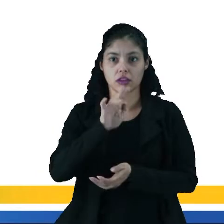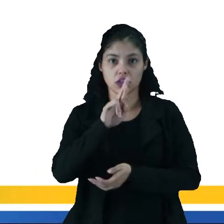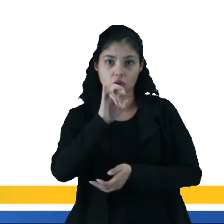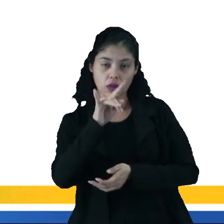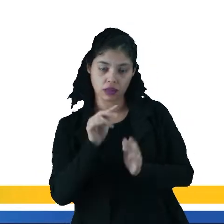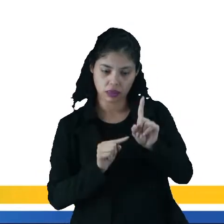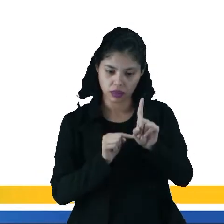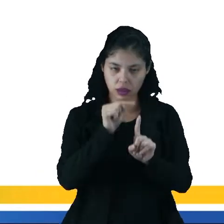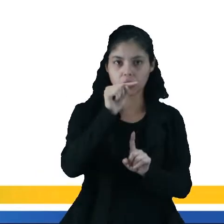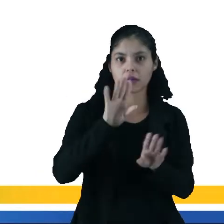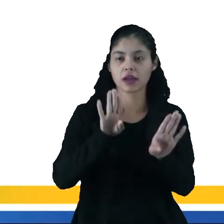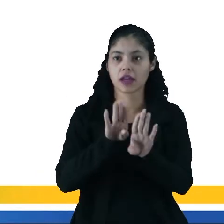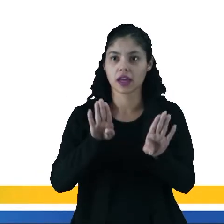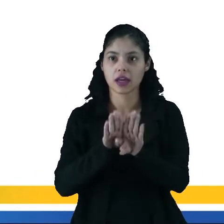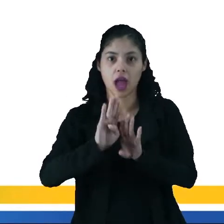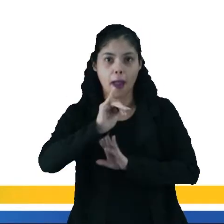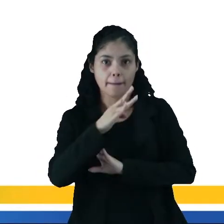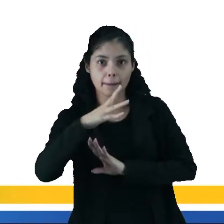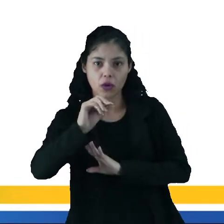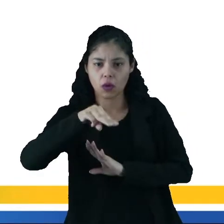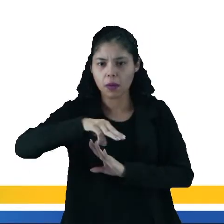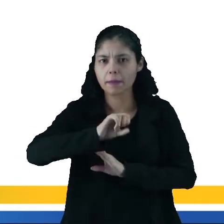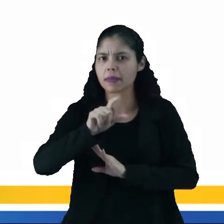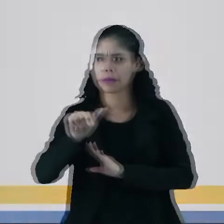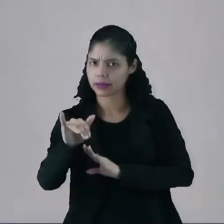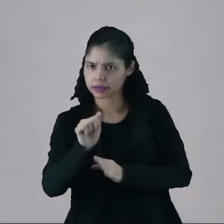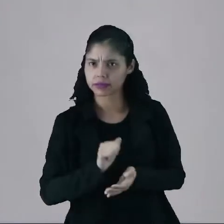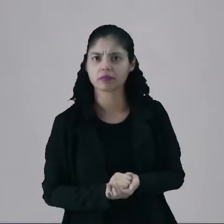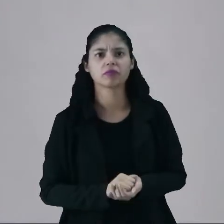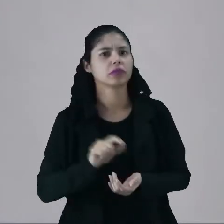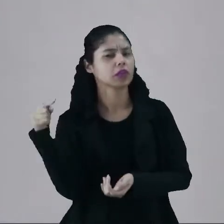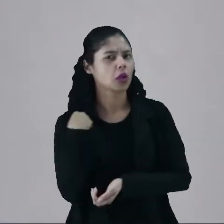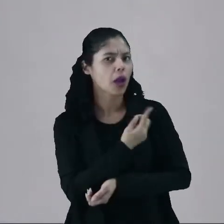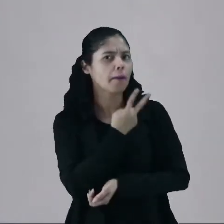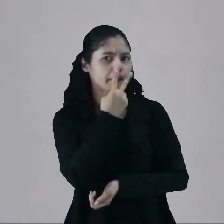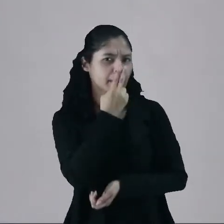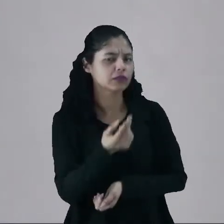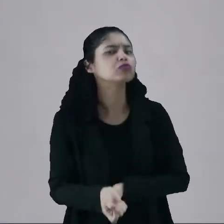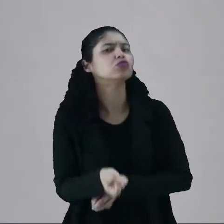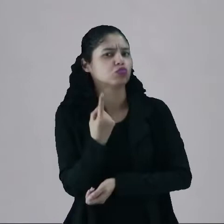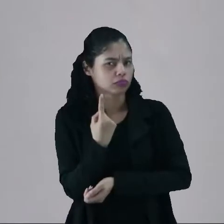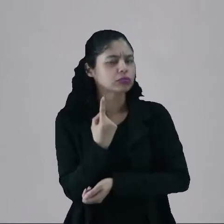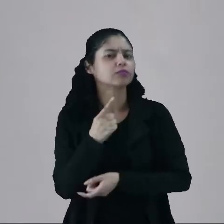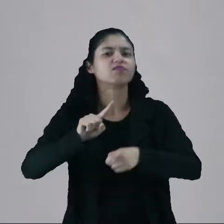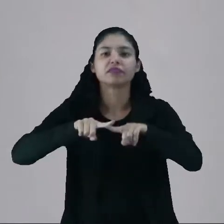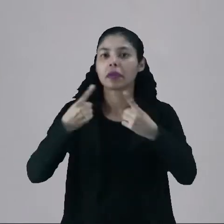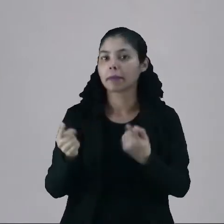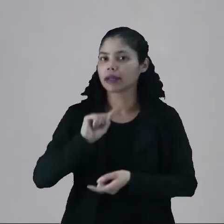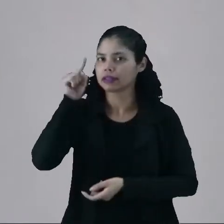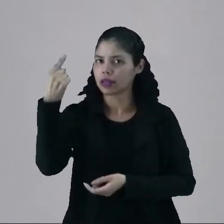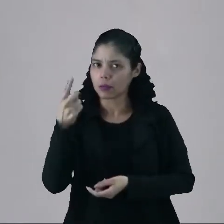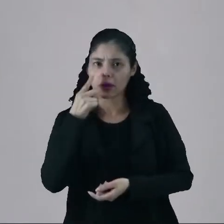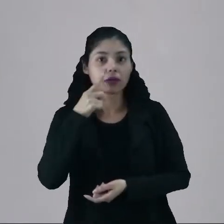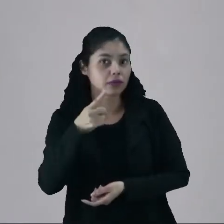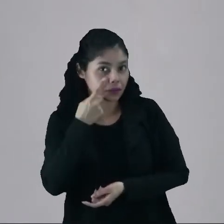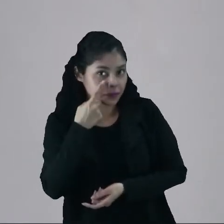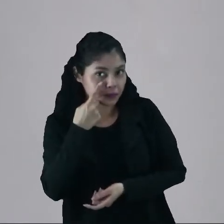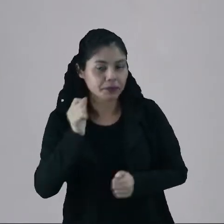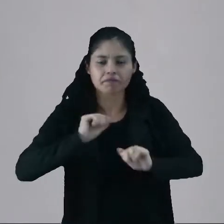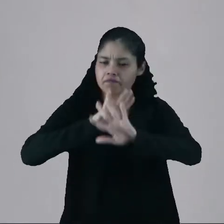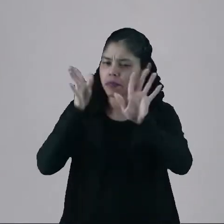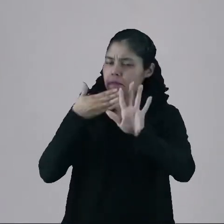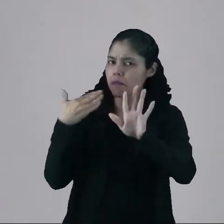geotérmica e a biomassa. Tem alguns nomes que nos parecem estranhos, mas daqui a pouco a gente vai